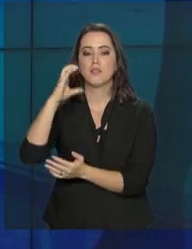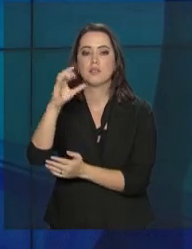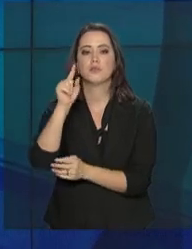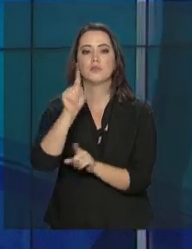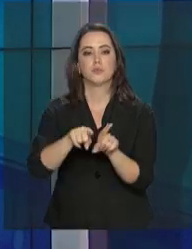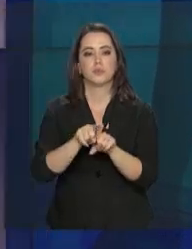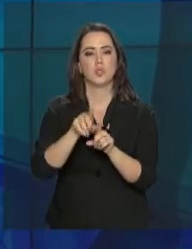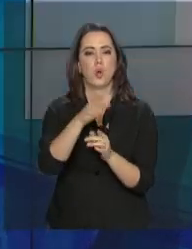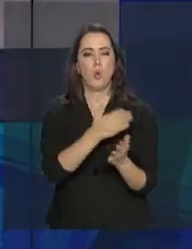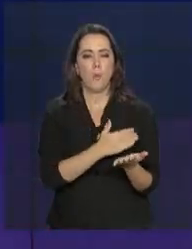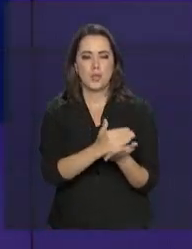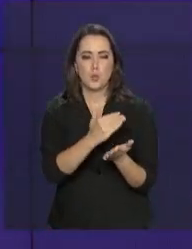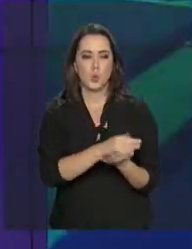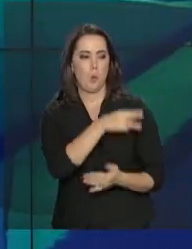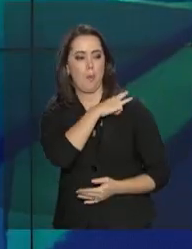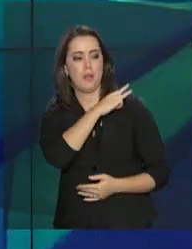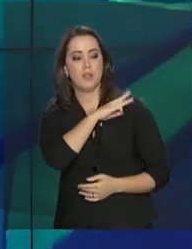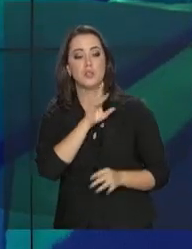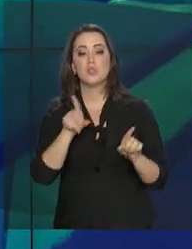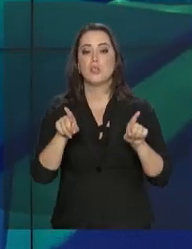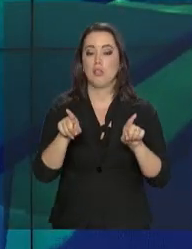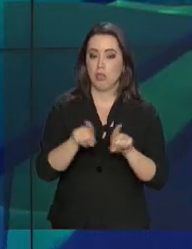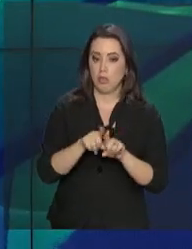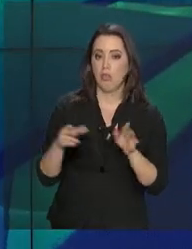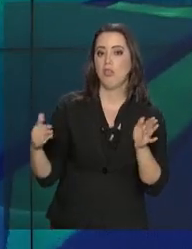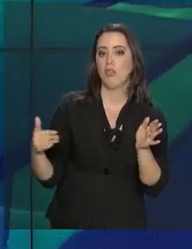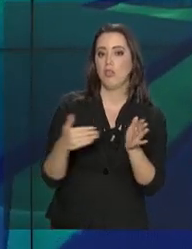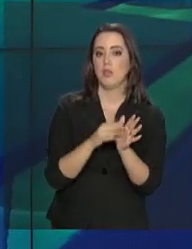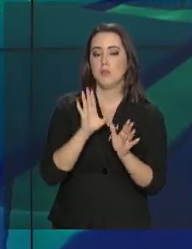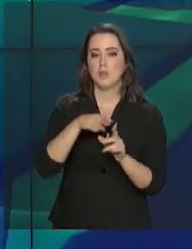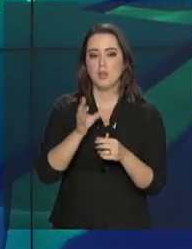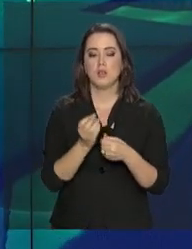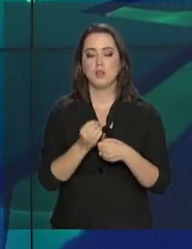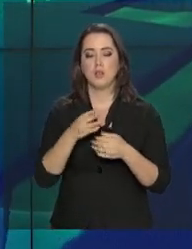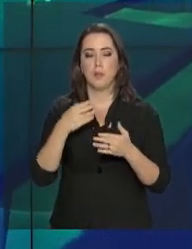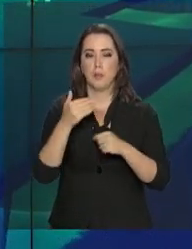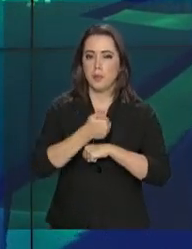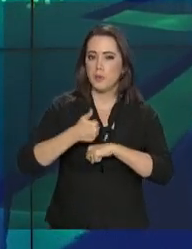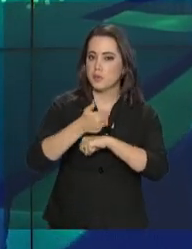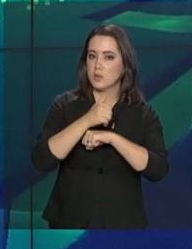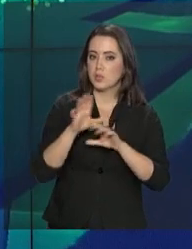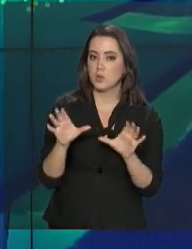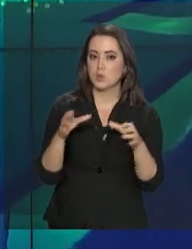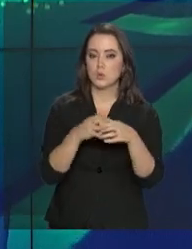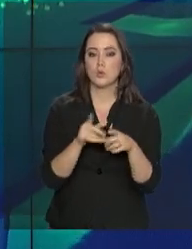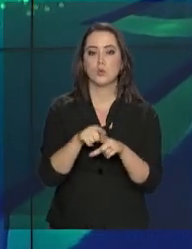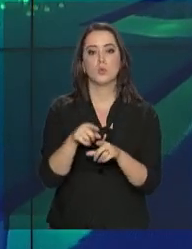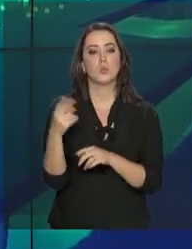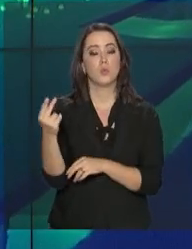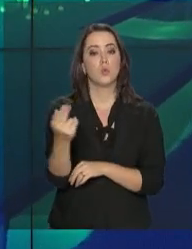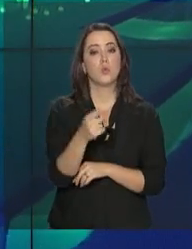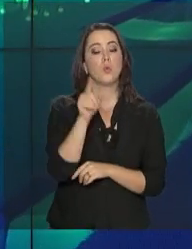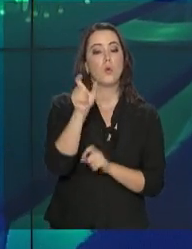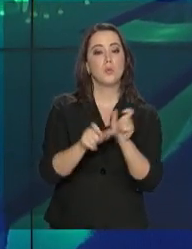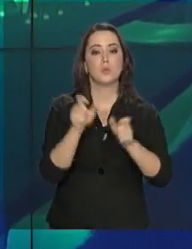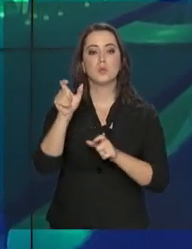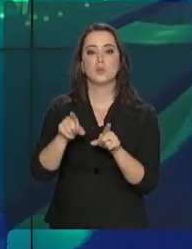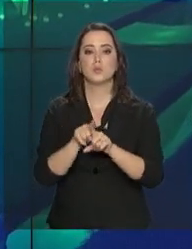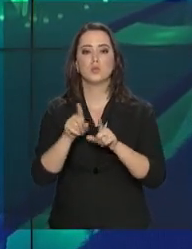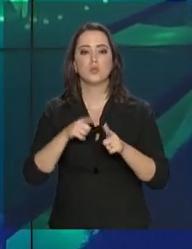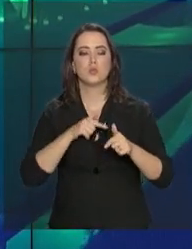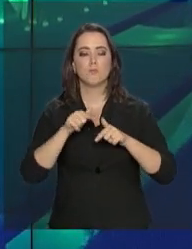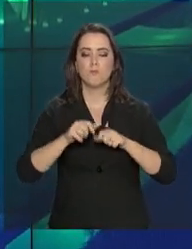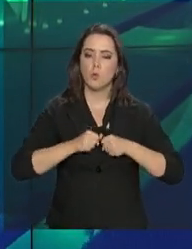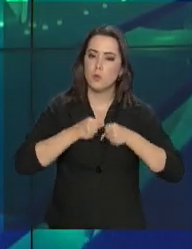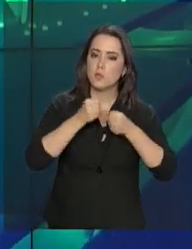ensino médio, até o reconhecimento por carreiras estabelecidas na área. Em comum, além da dedicação, os pesquisadores tinham